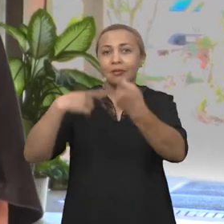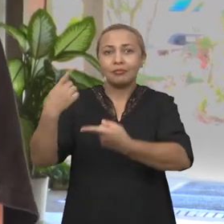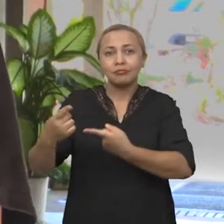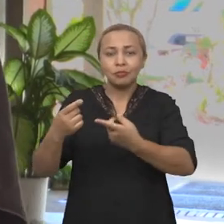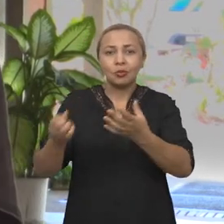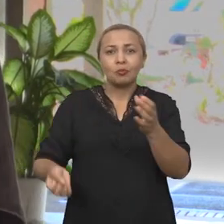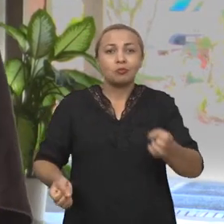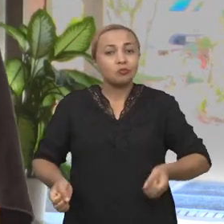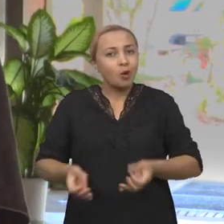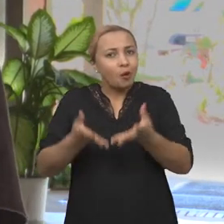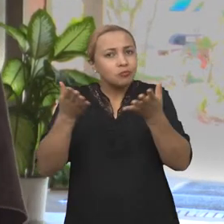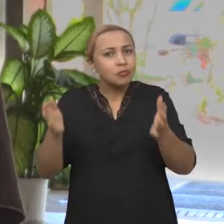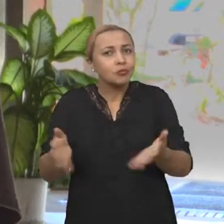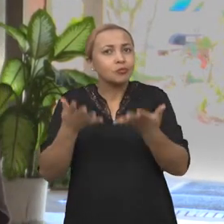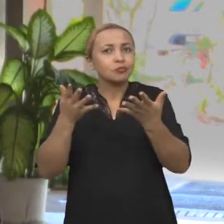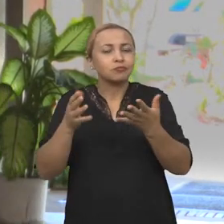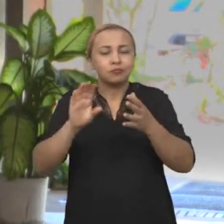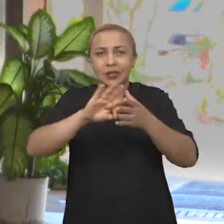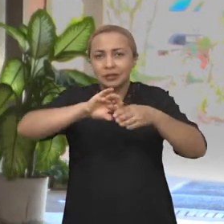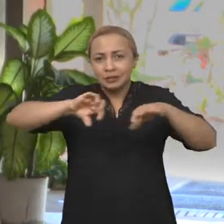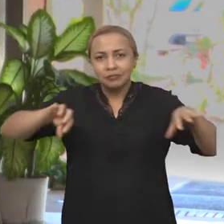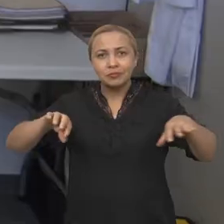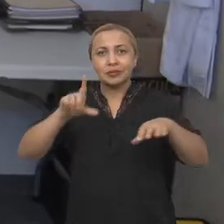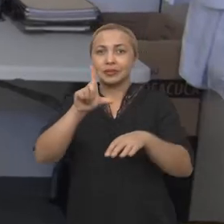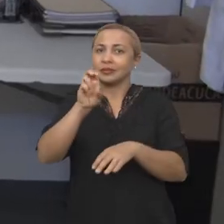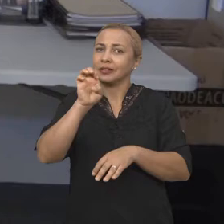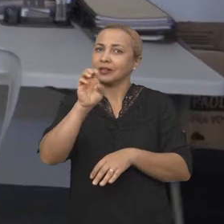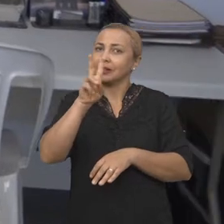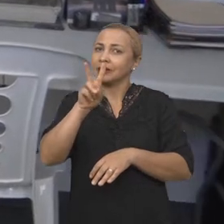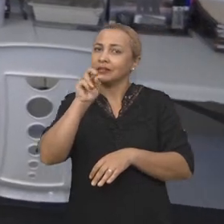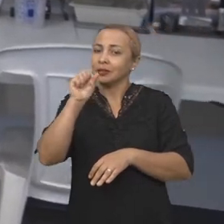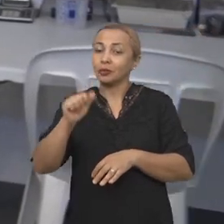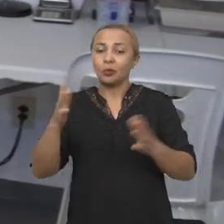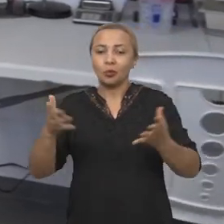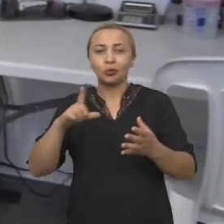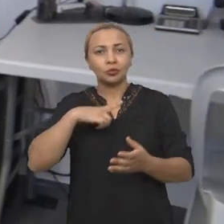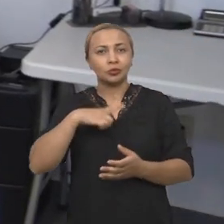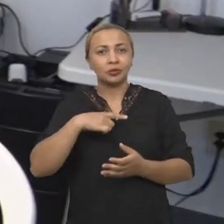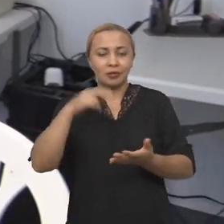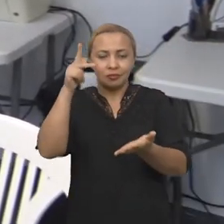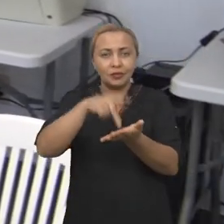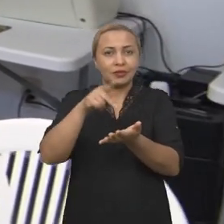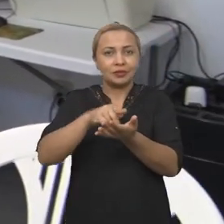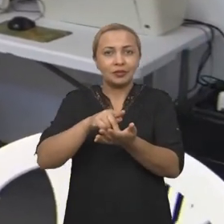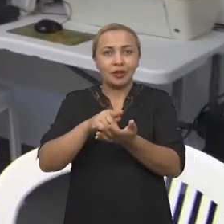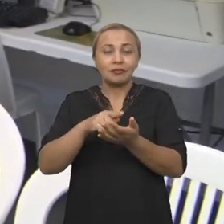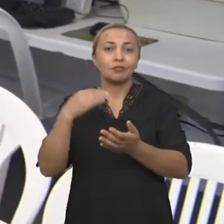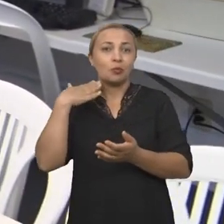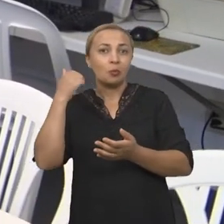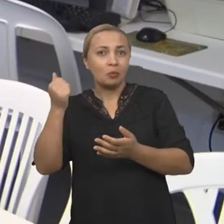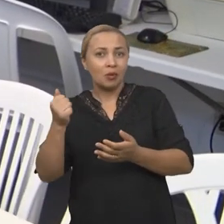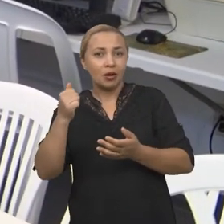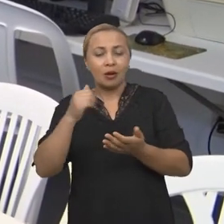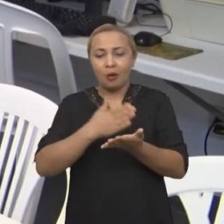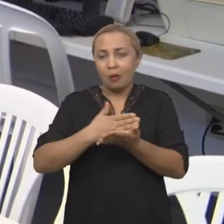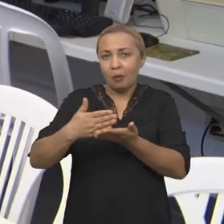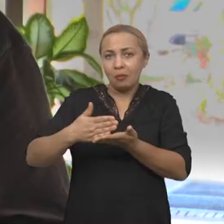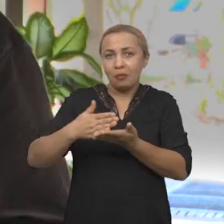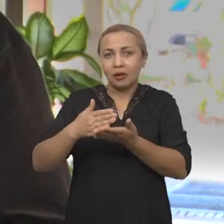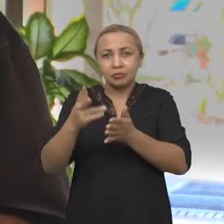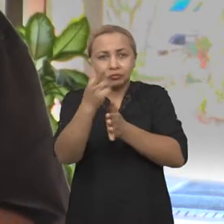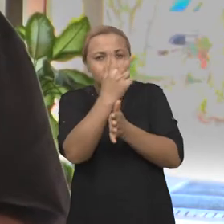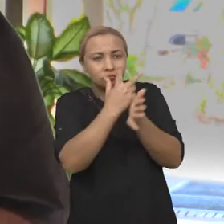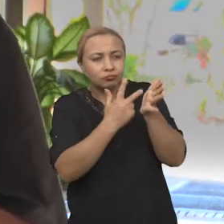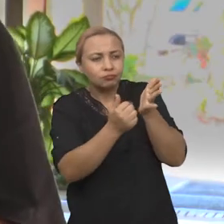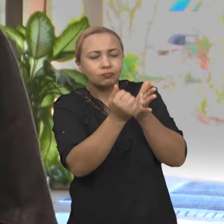então, promovemos o isolamento dessas leveduras. Então, o que a gente tem hoje é verdadeiramente um banco que começa a se desenhar.